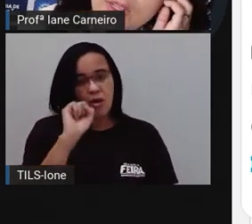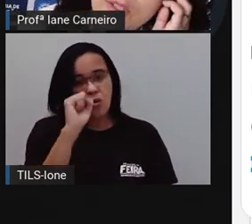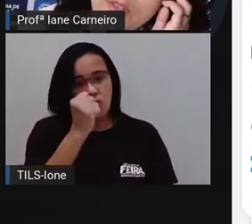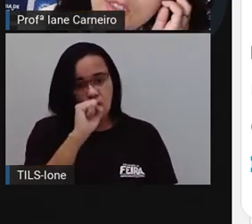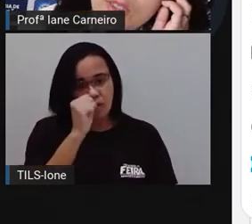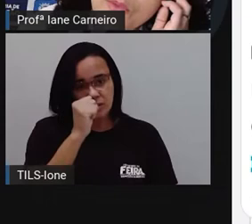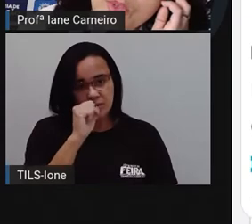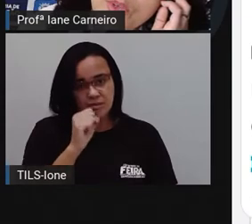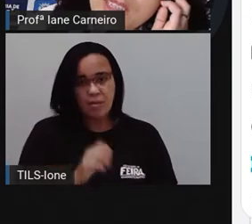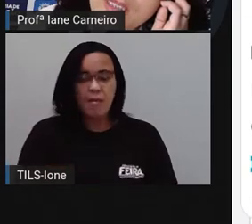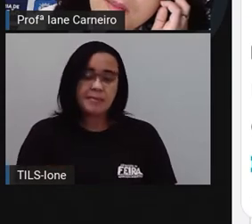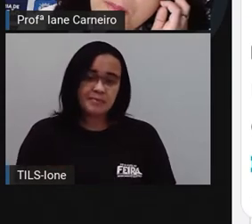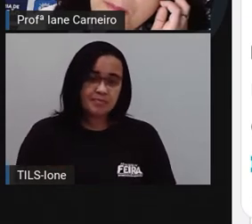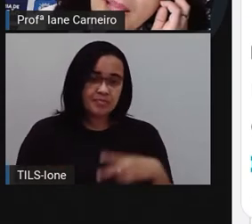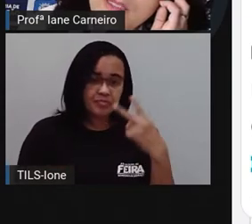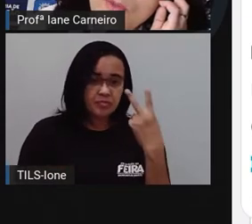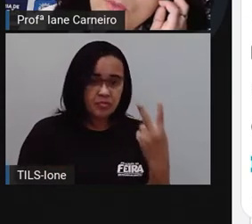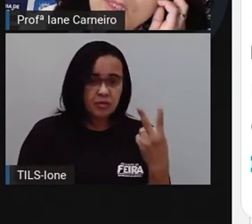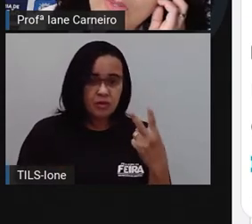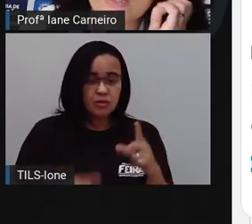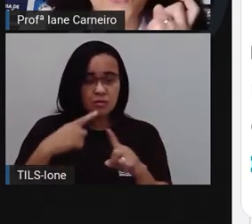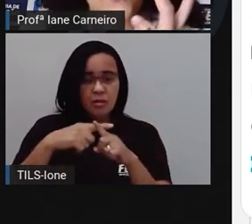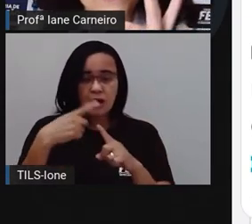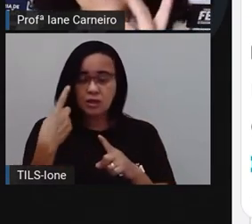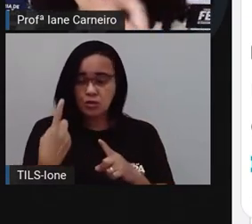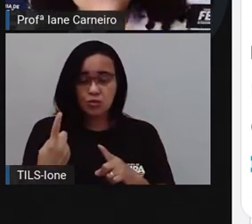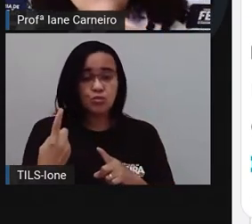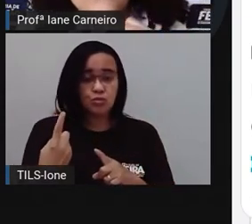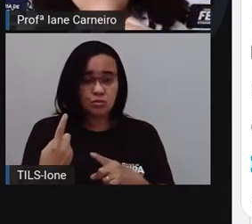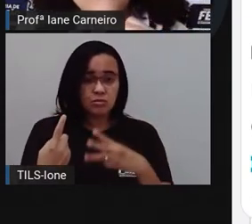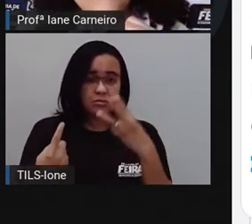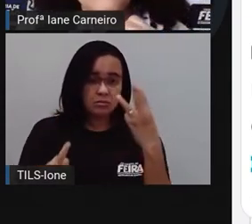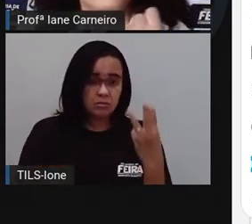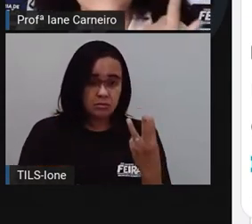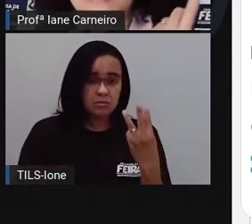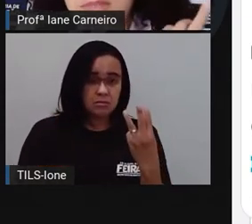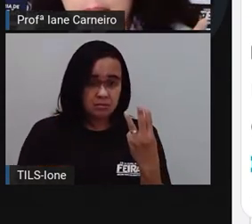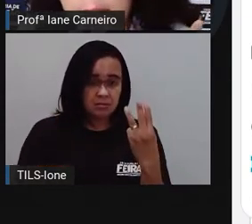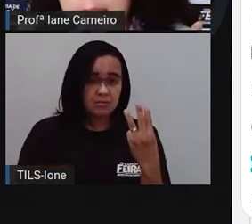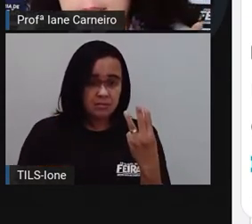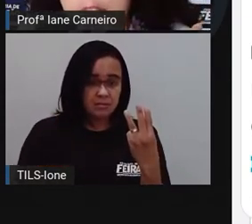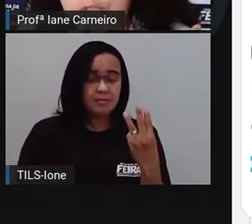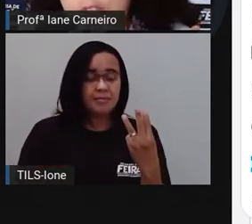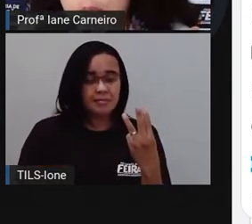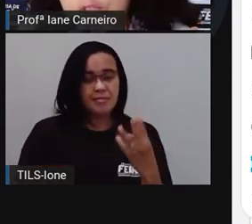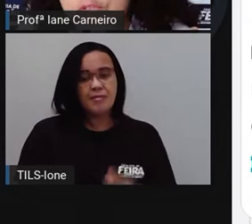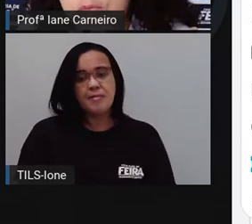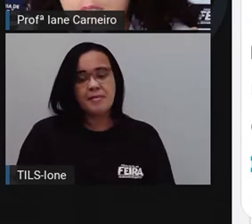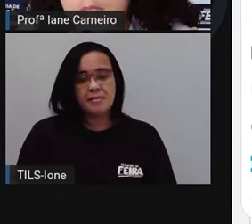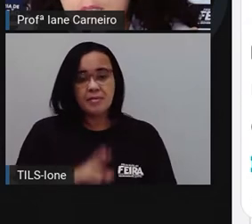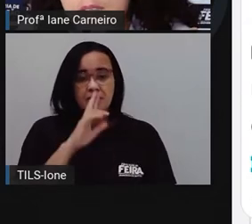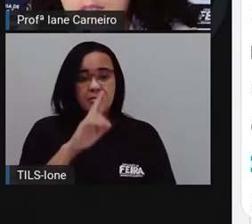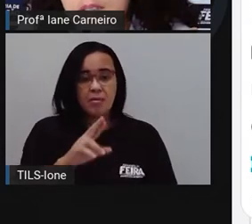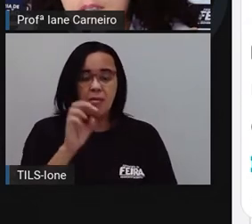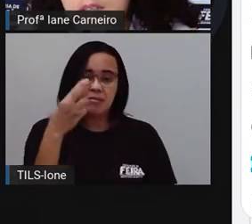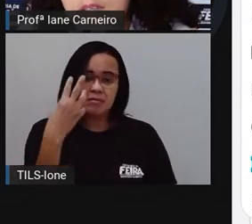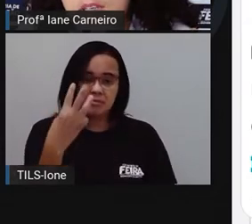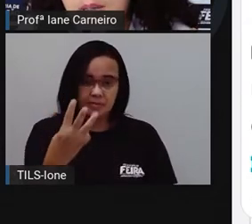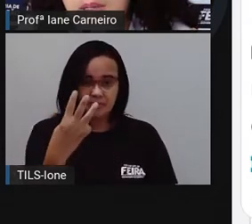agora eu tenho dois, mais um. Quanto é dois, mais um? Três. Aí eu venho e junto aqui.